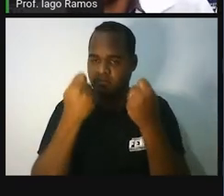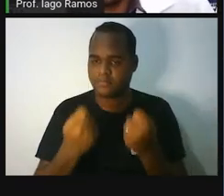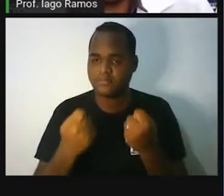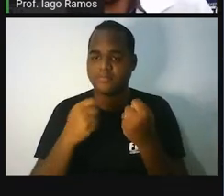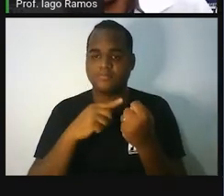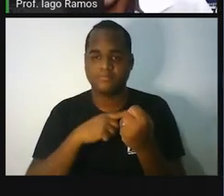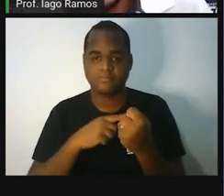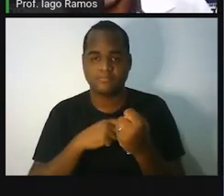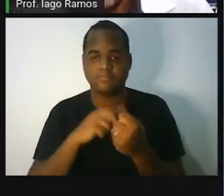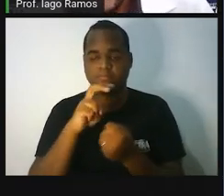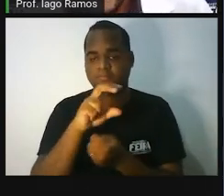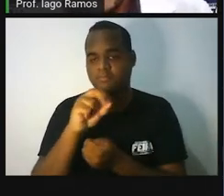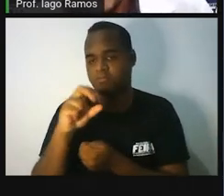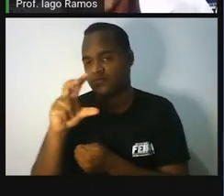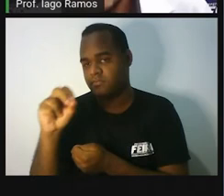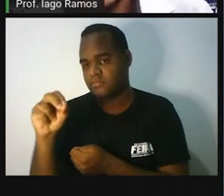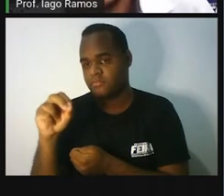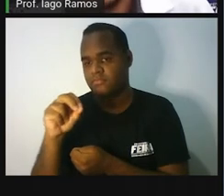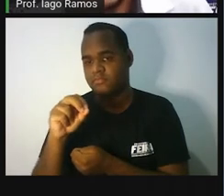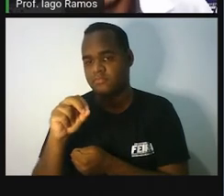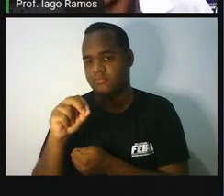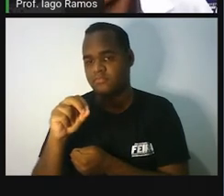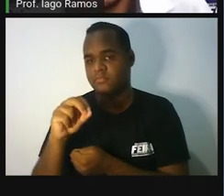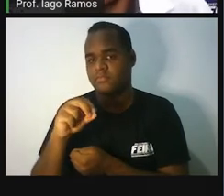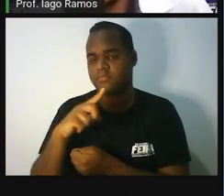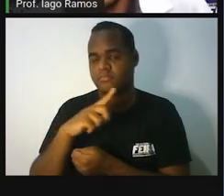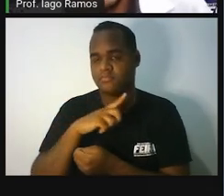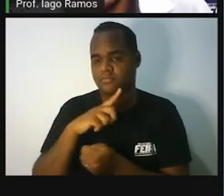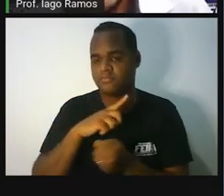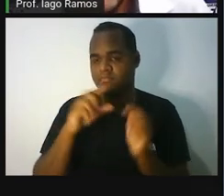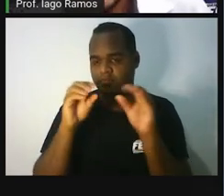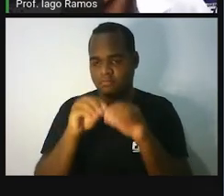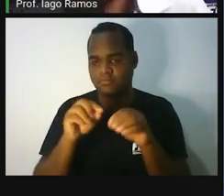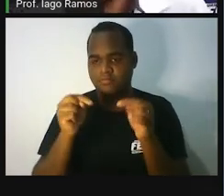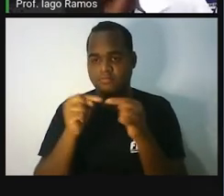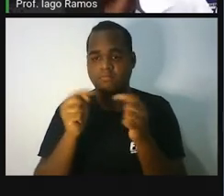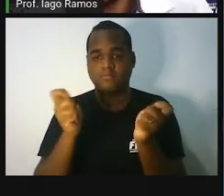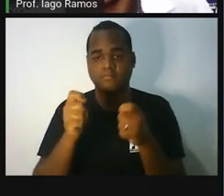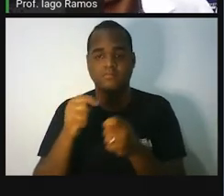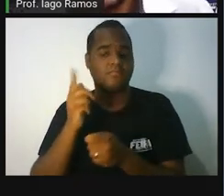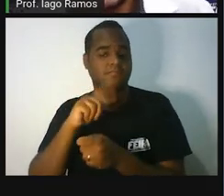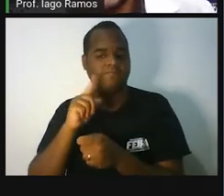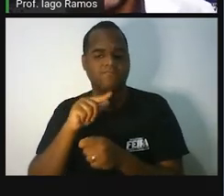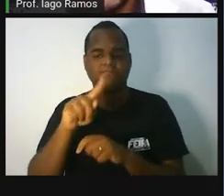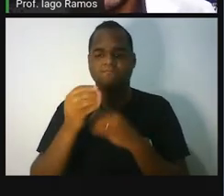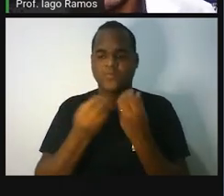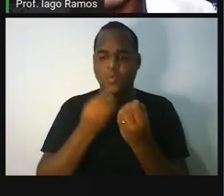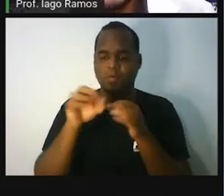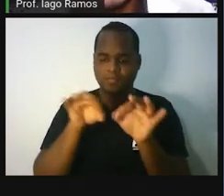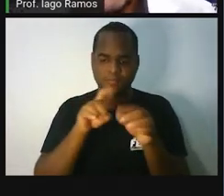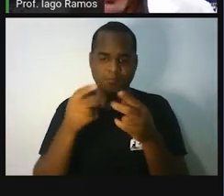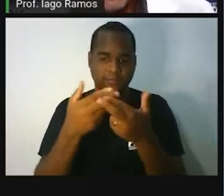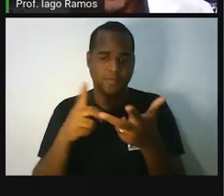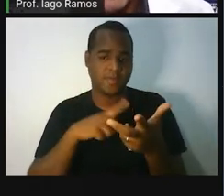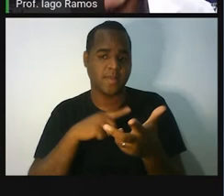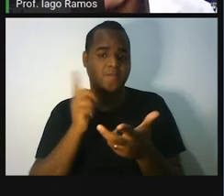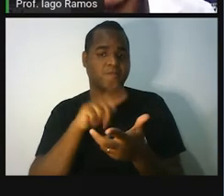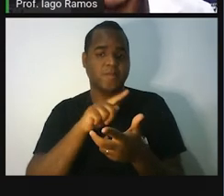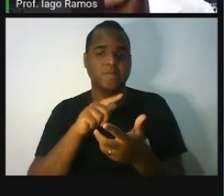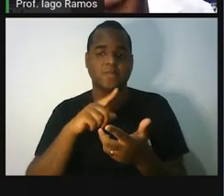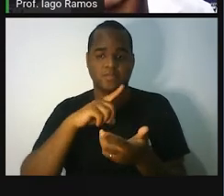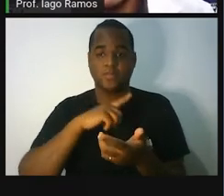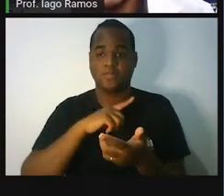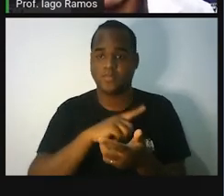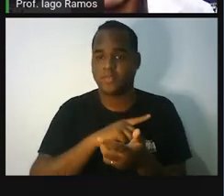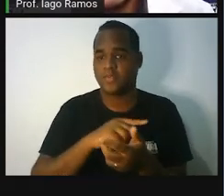colocado no prato direito, aqui no prato onde tem o 100, o que deverá ser feito no lado esquerdo para